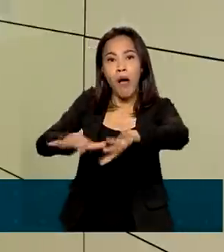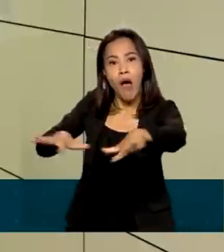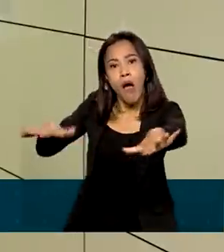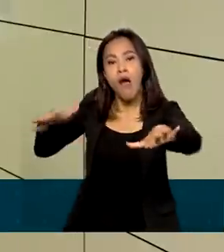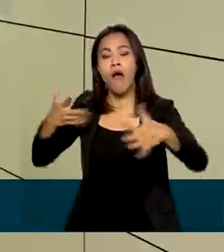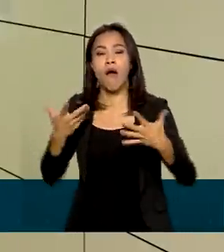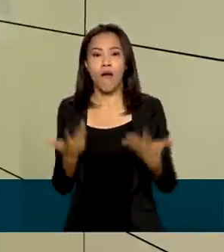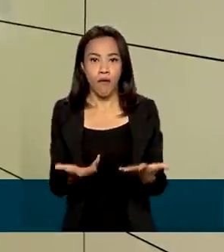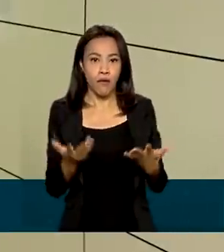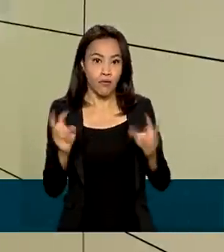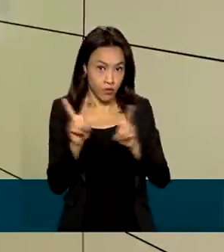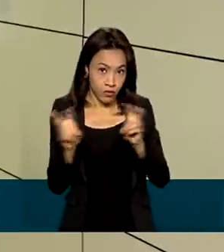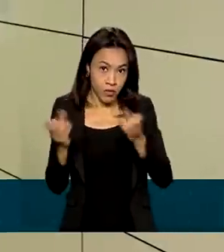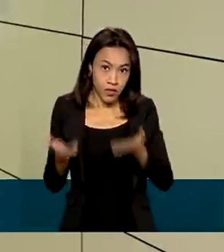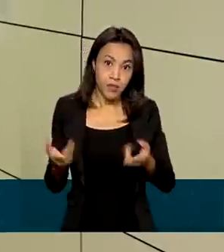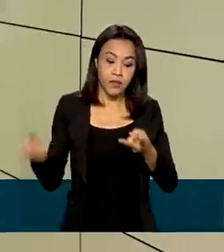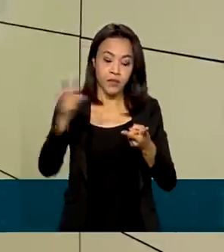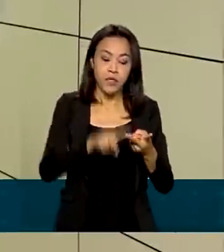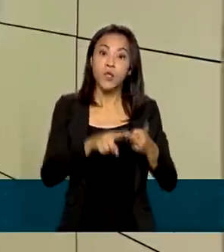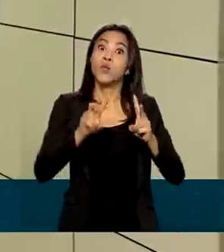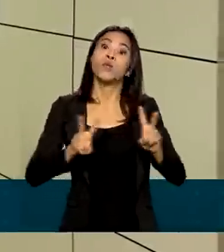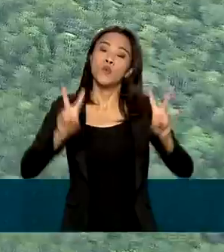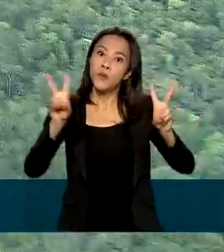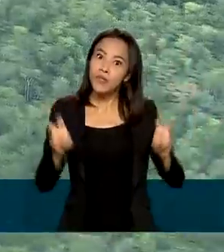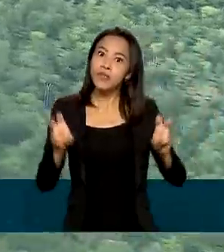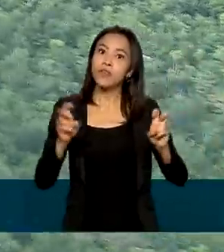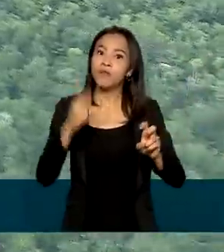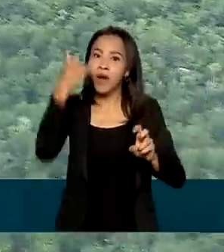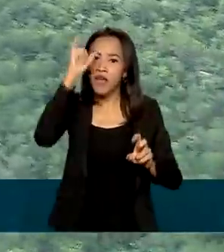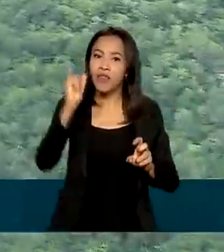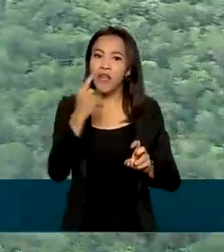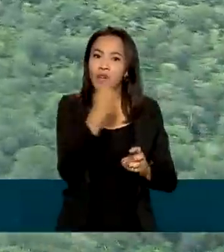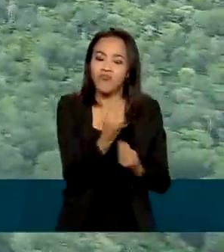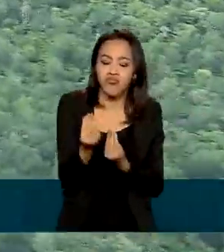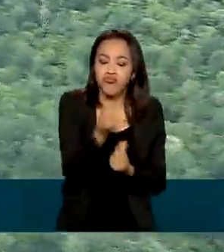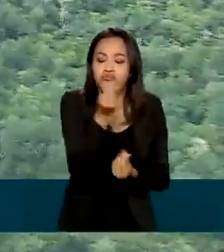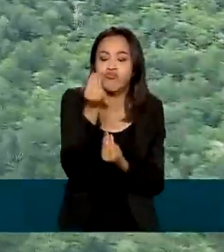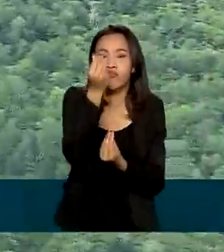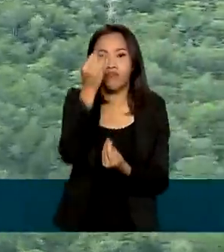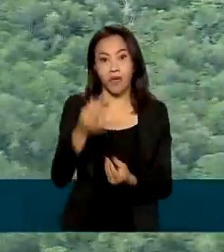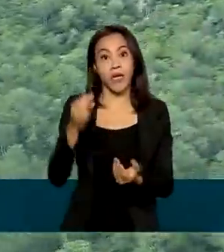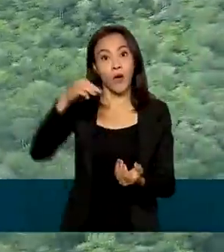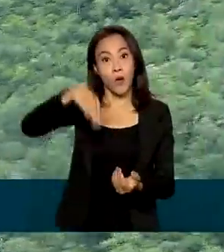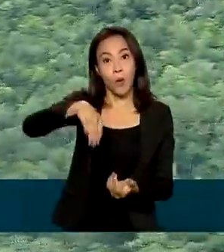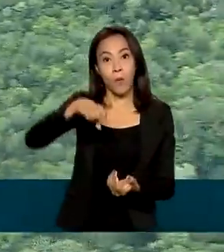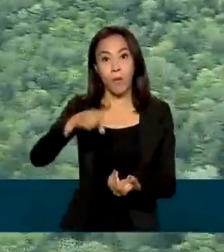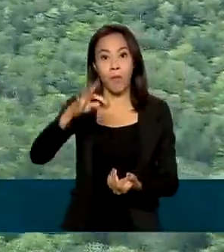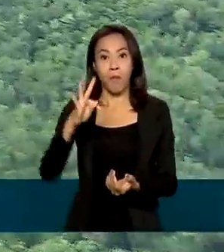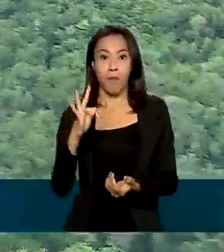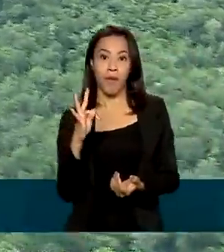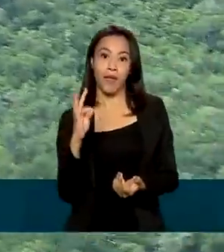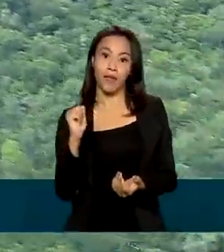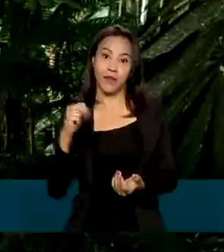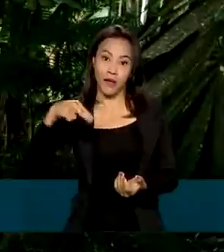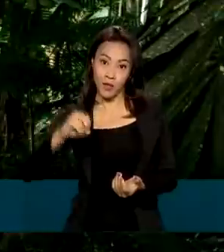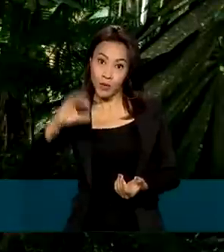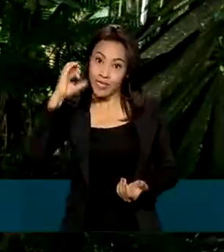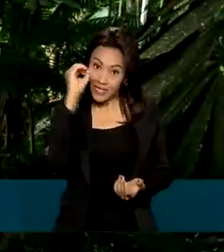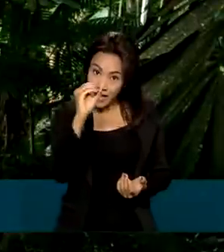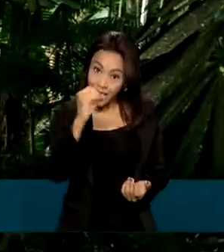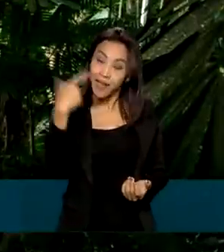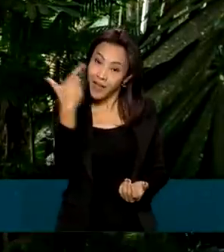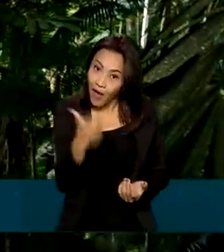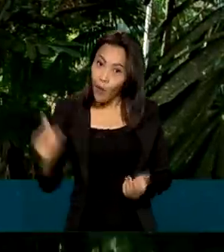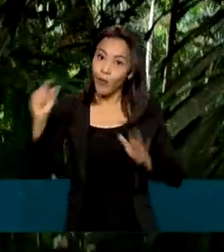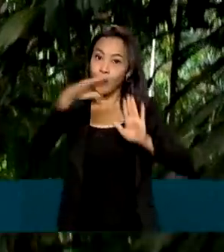rimpos. O desafio de redução de emissões, como nós lançamos o Metano Zero também, que é um outro programa que foca na redução de